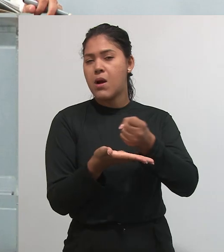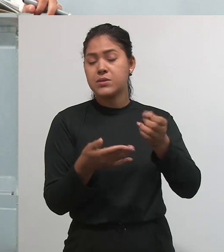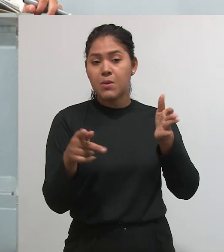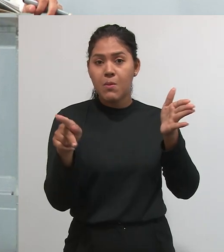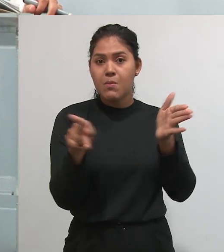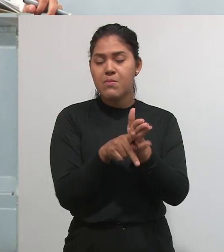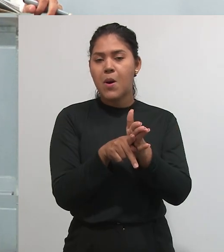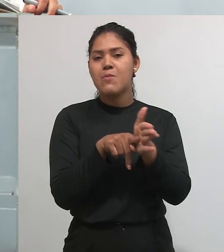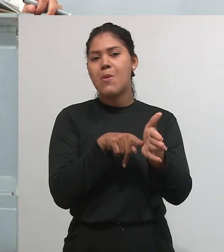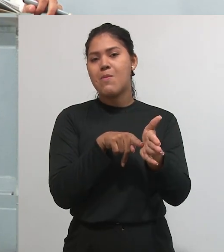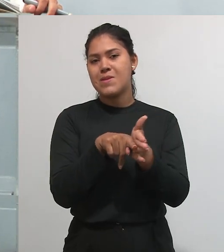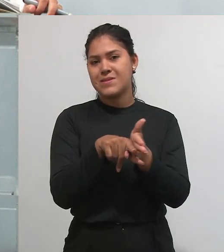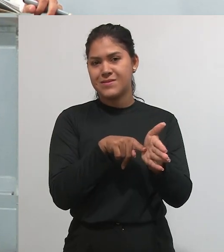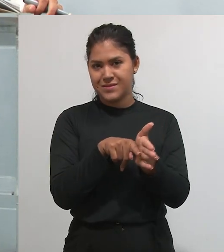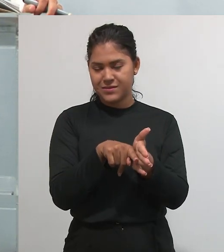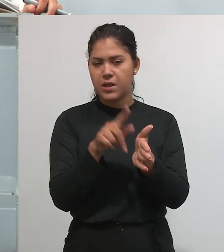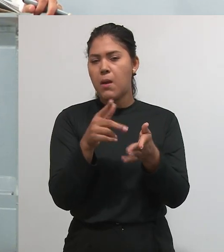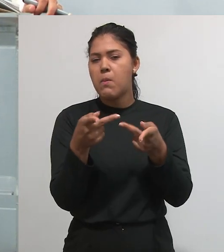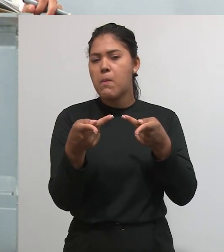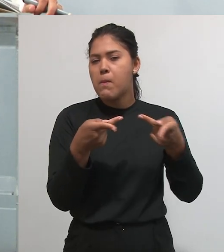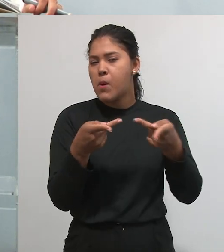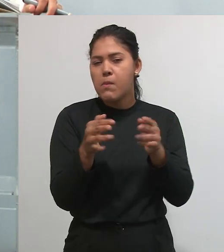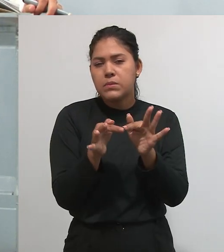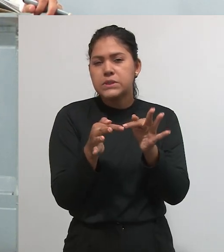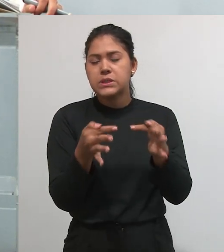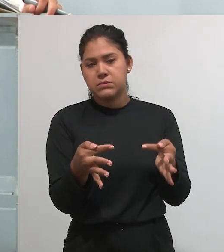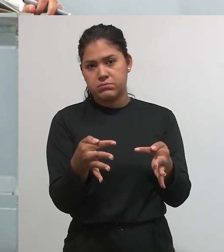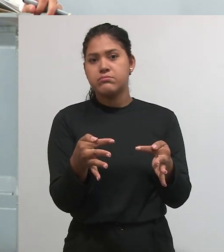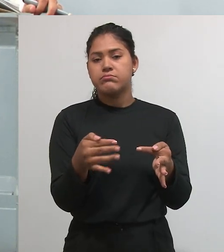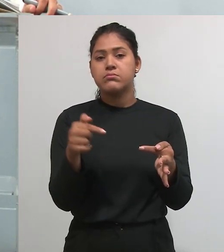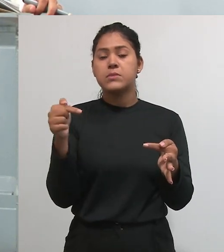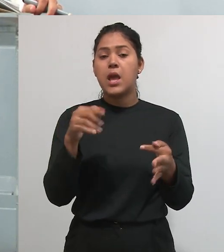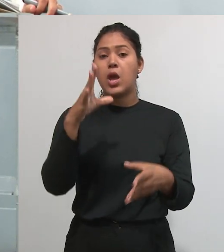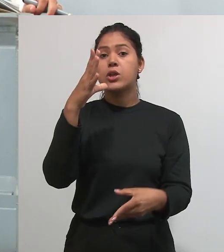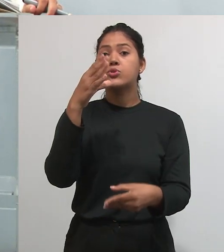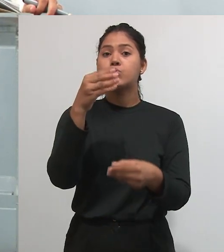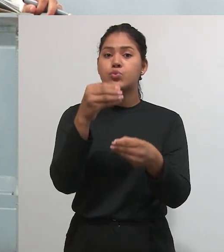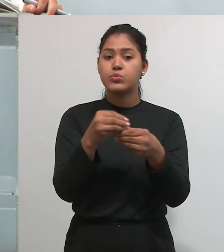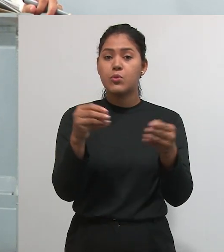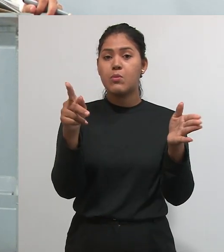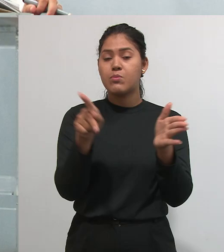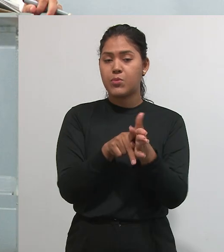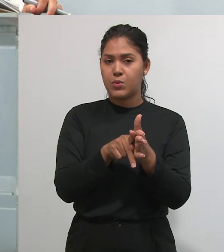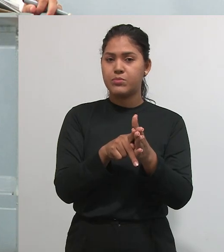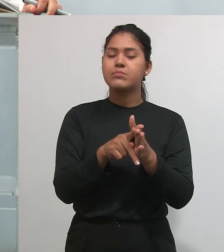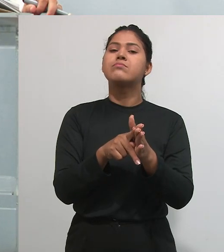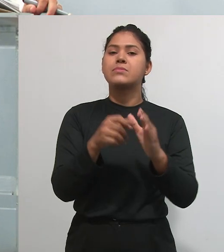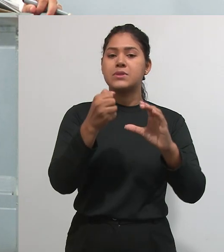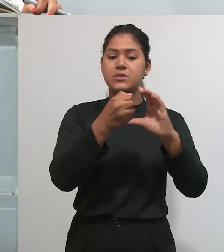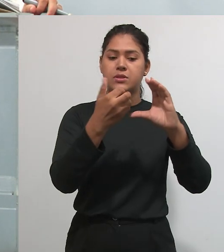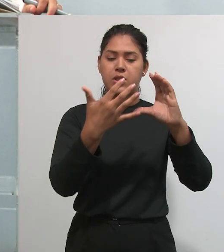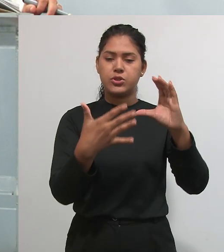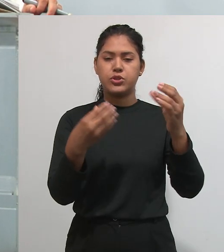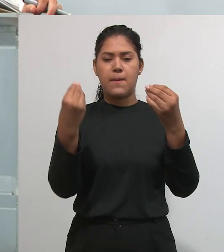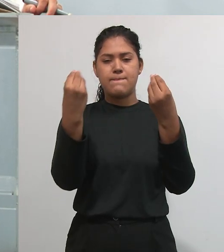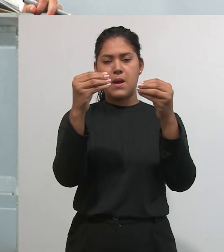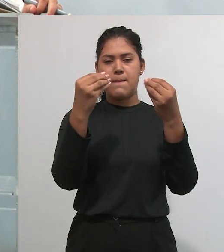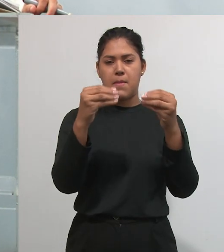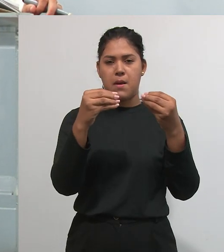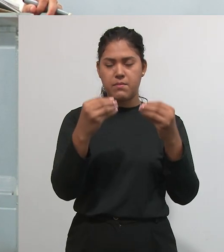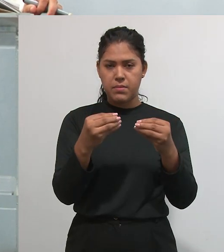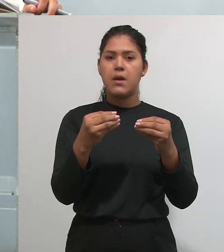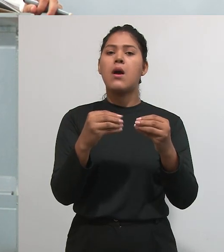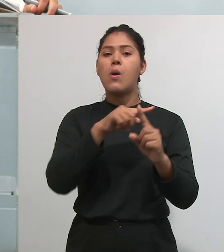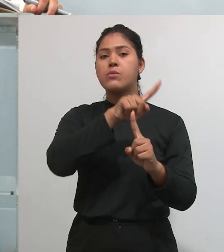pesquisa que a gente quer desenvolver. Ele vai ser o resumo. Ele vai ter as coisas principais